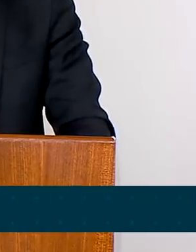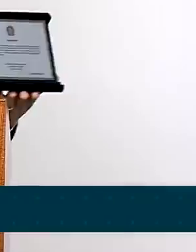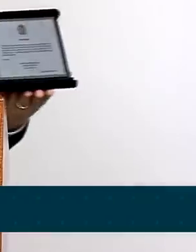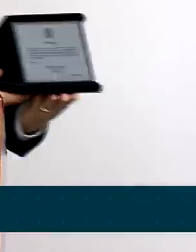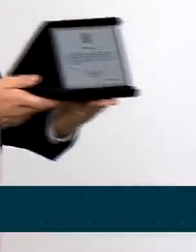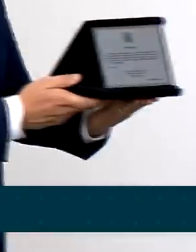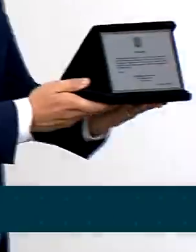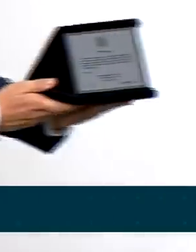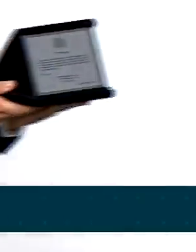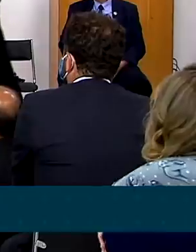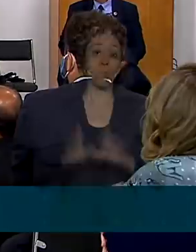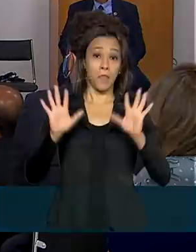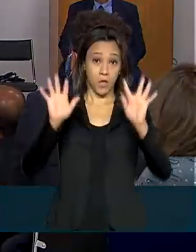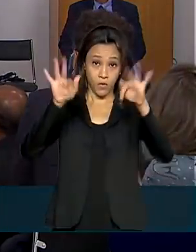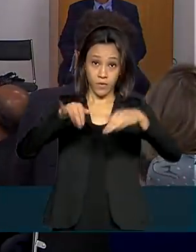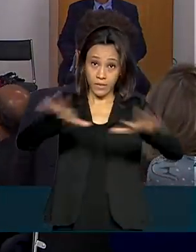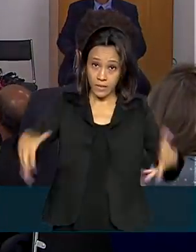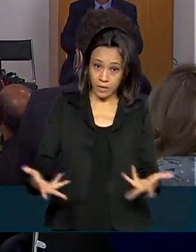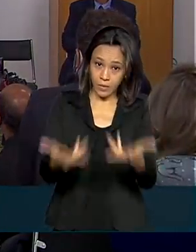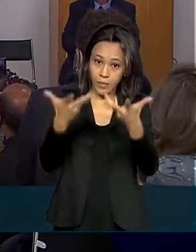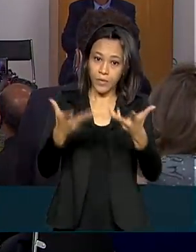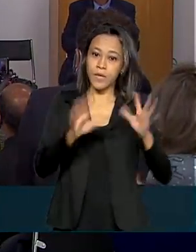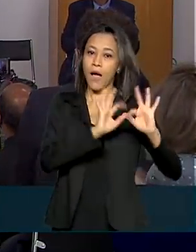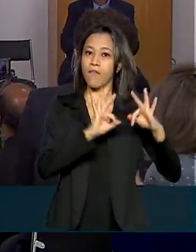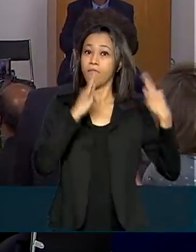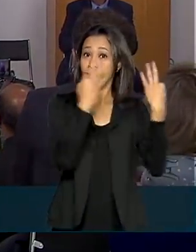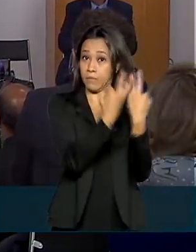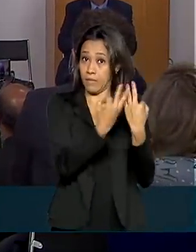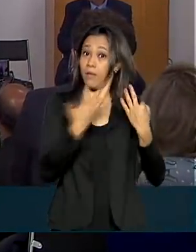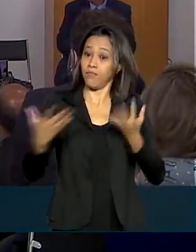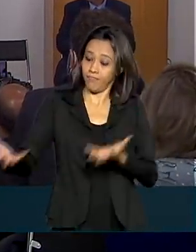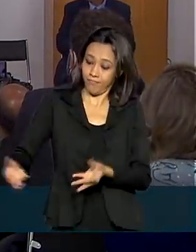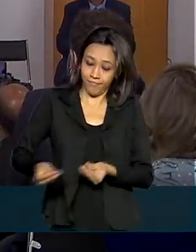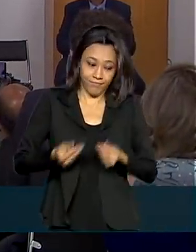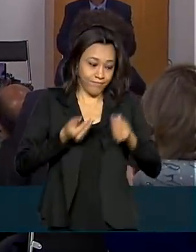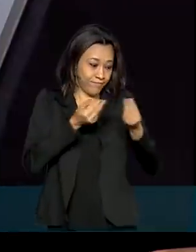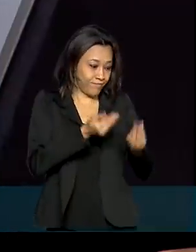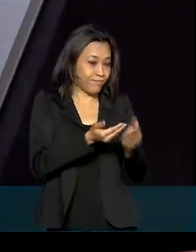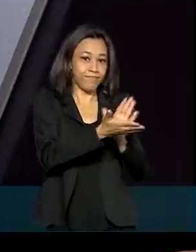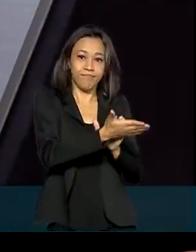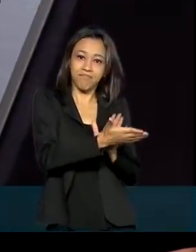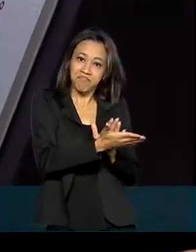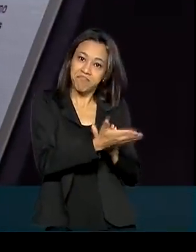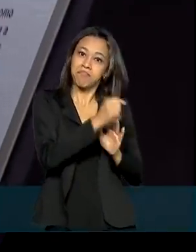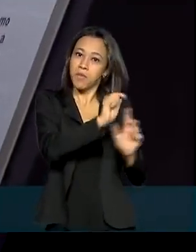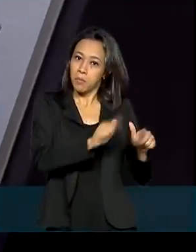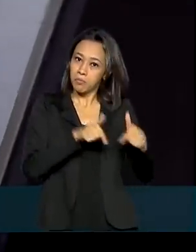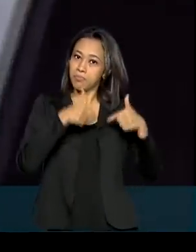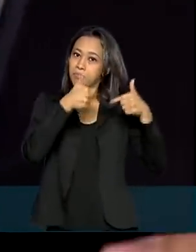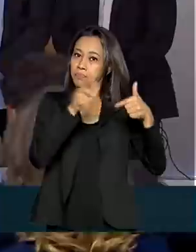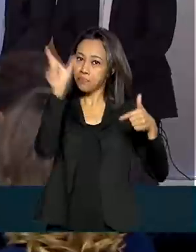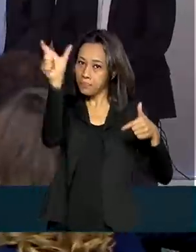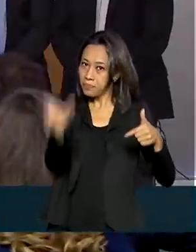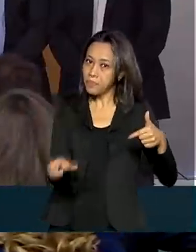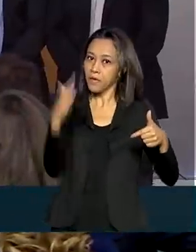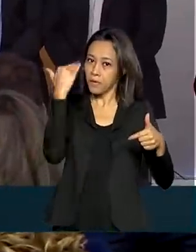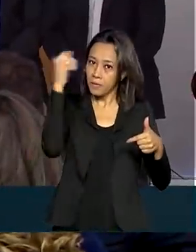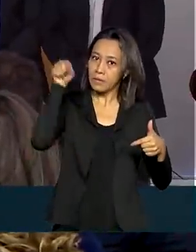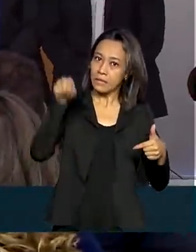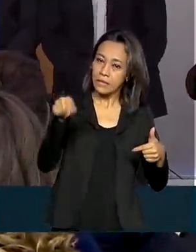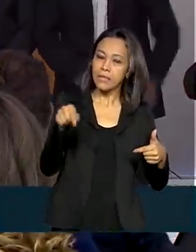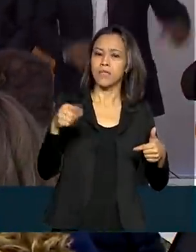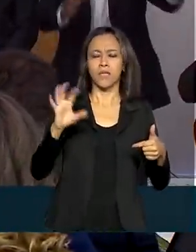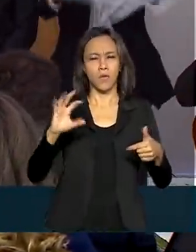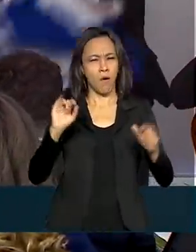e para o mundo. Ao final da cerimônia, a família recebeu uma homenagem pela contribuição da obra do artista à valorização